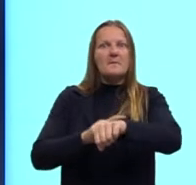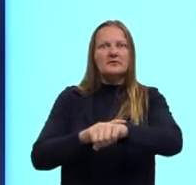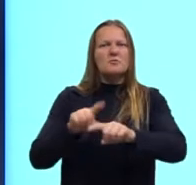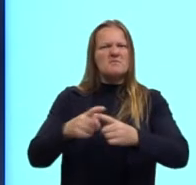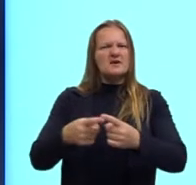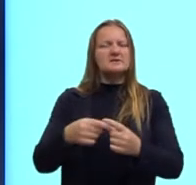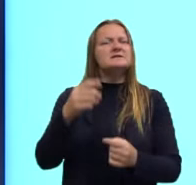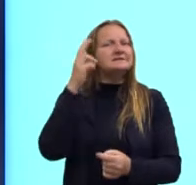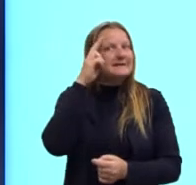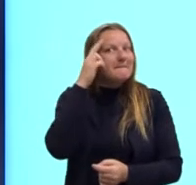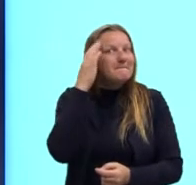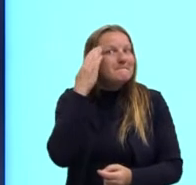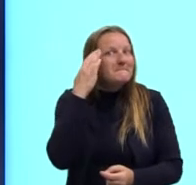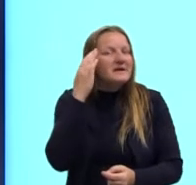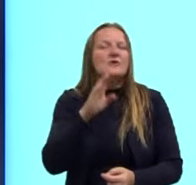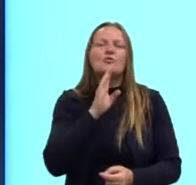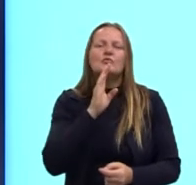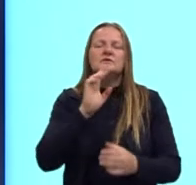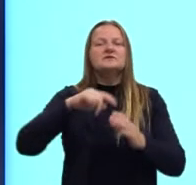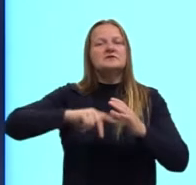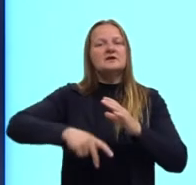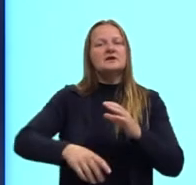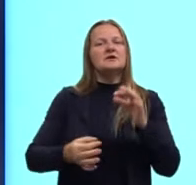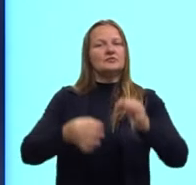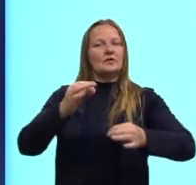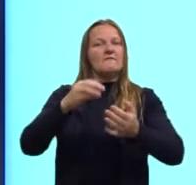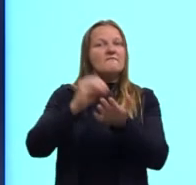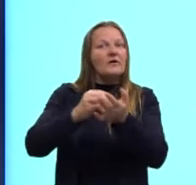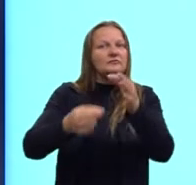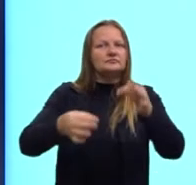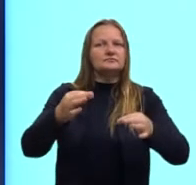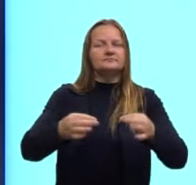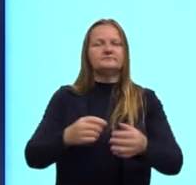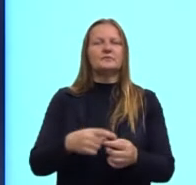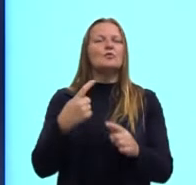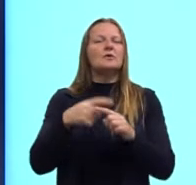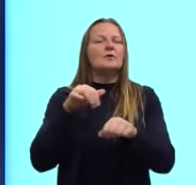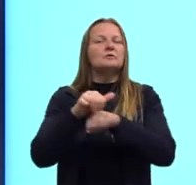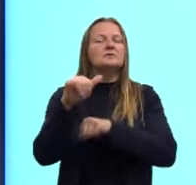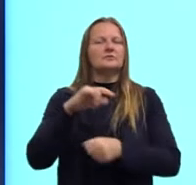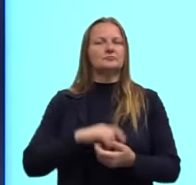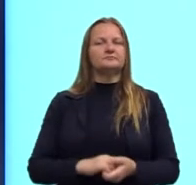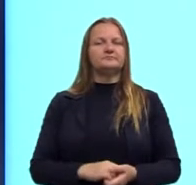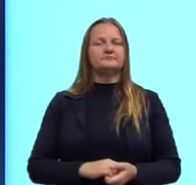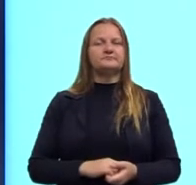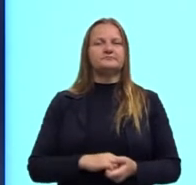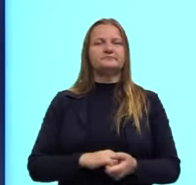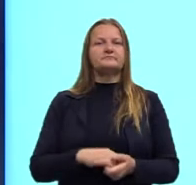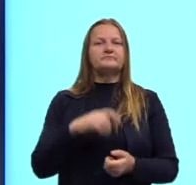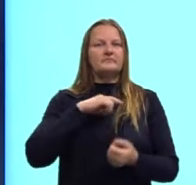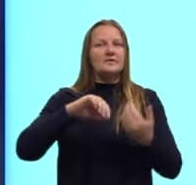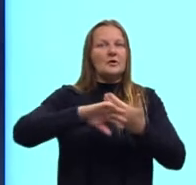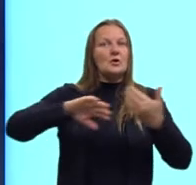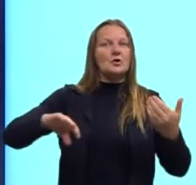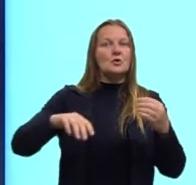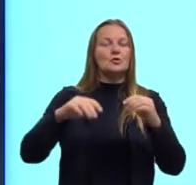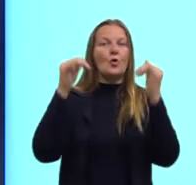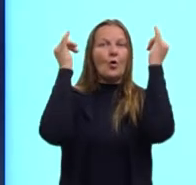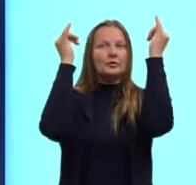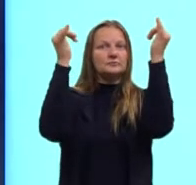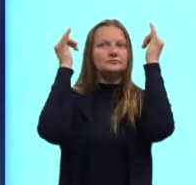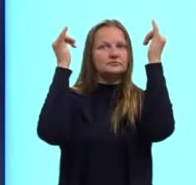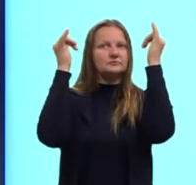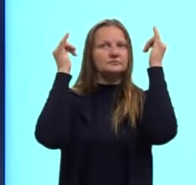mas para a gente ressaltar essa injustiça, então, para ilustrar ela. E o que aconteceu? Tinha essa segregação nos